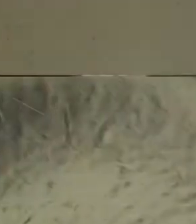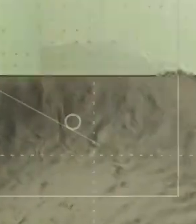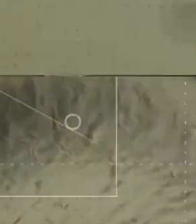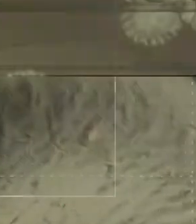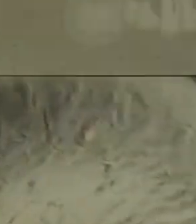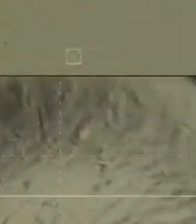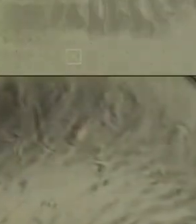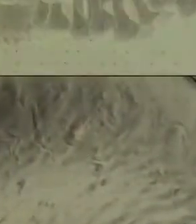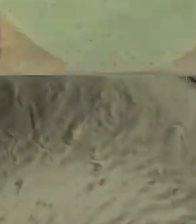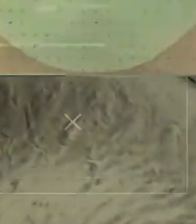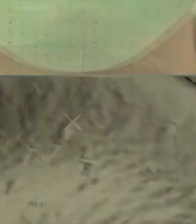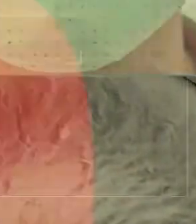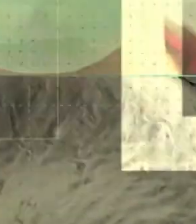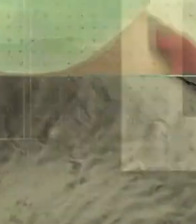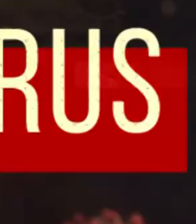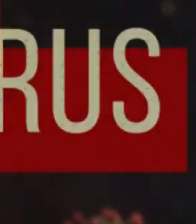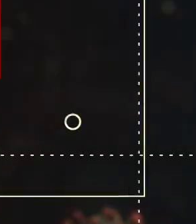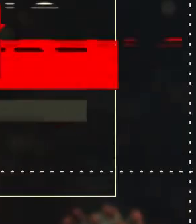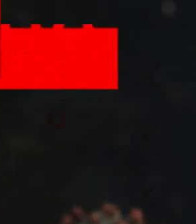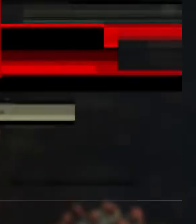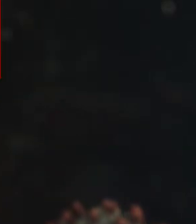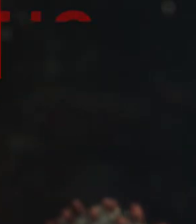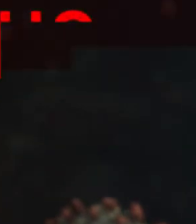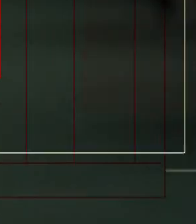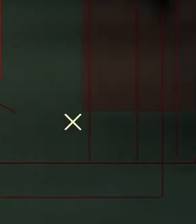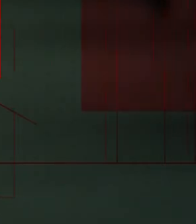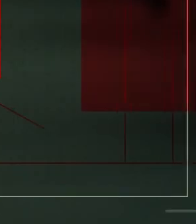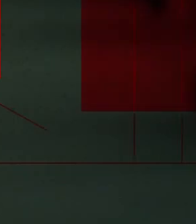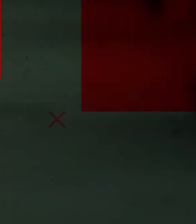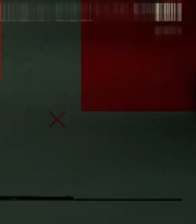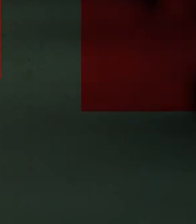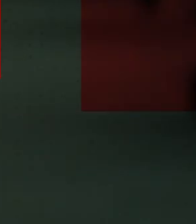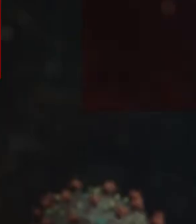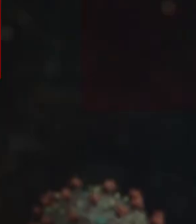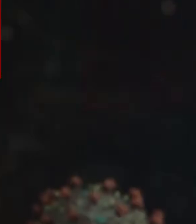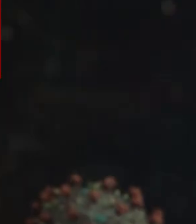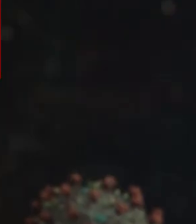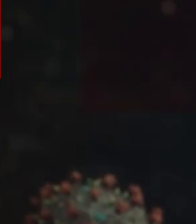E aí A CIDADE NO